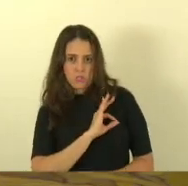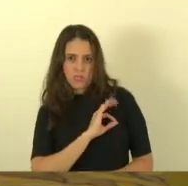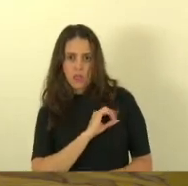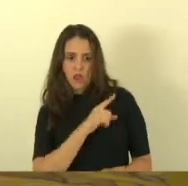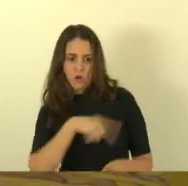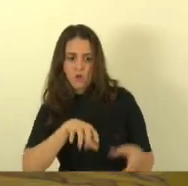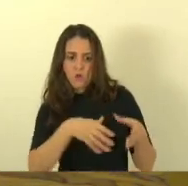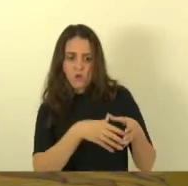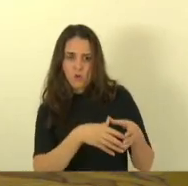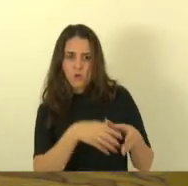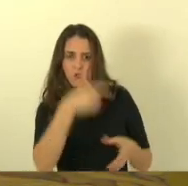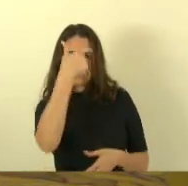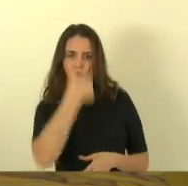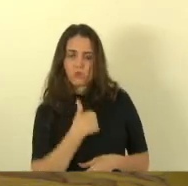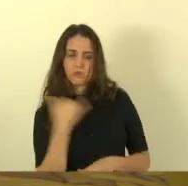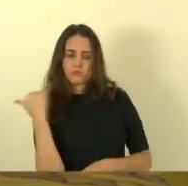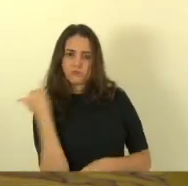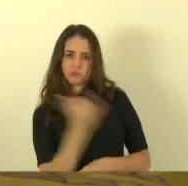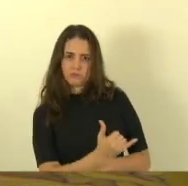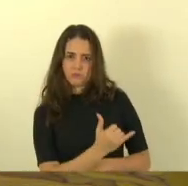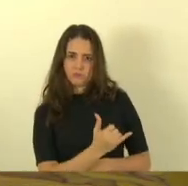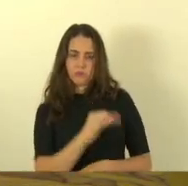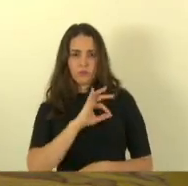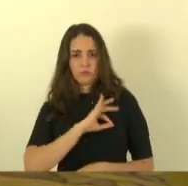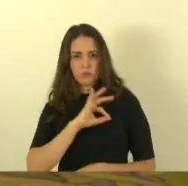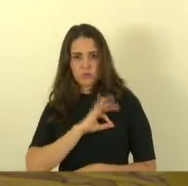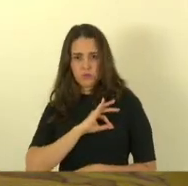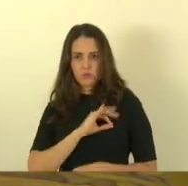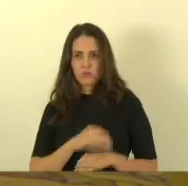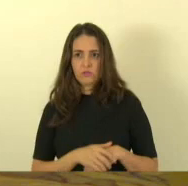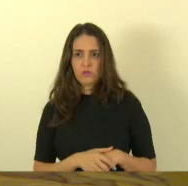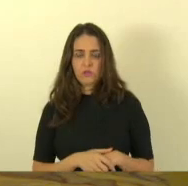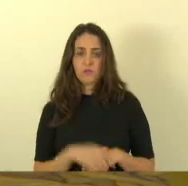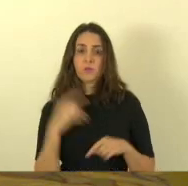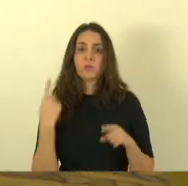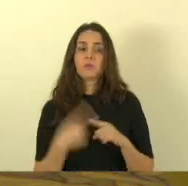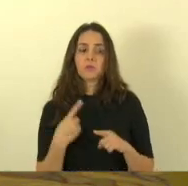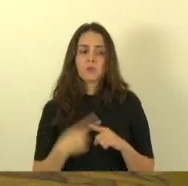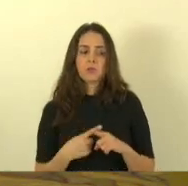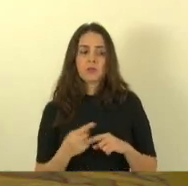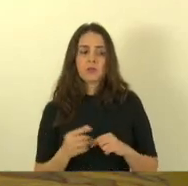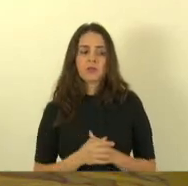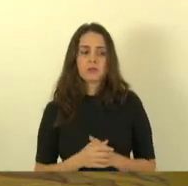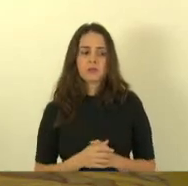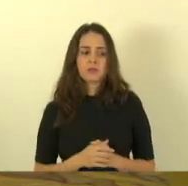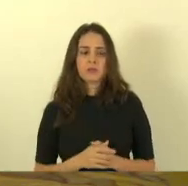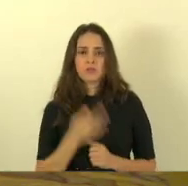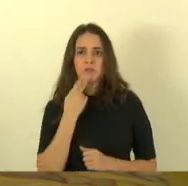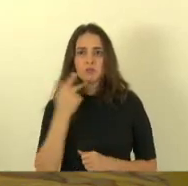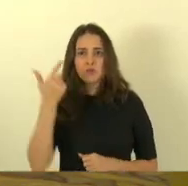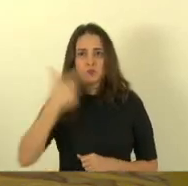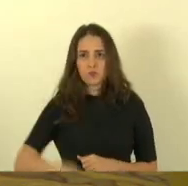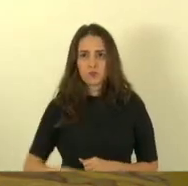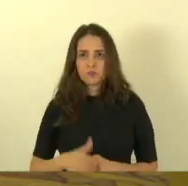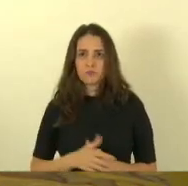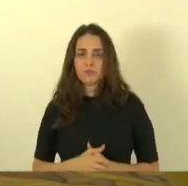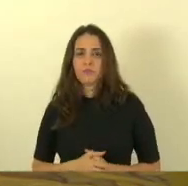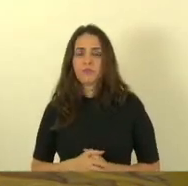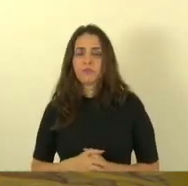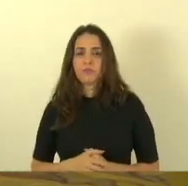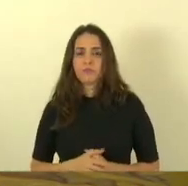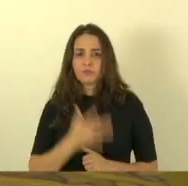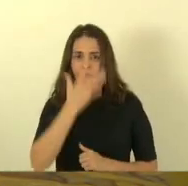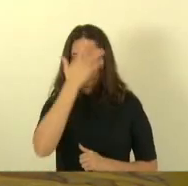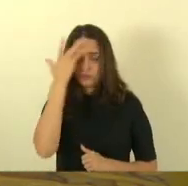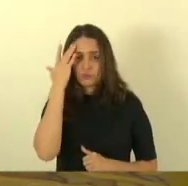eles que eu me dirijo, é para eles que eu me dirijo, porque, repetindo aqui, as